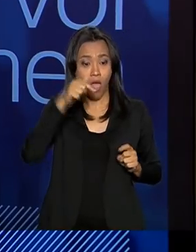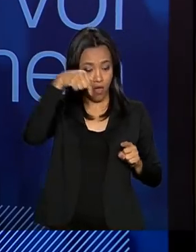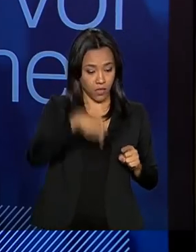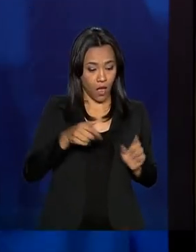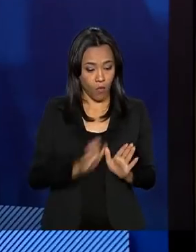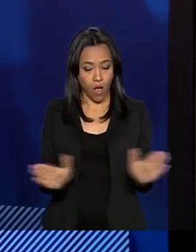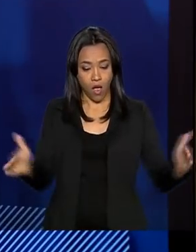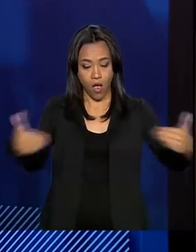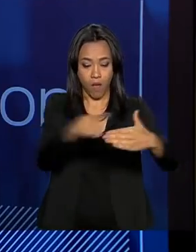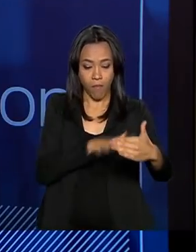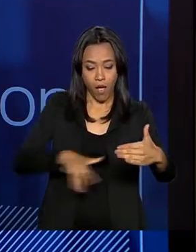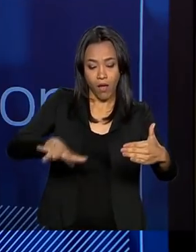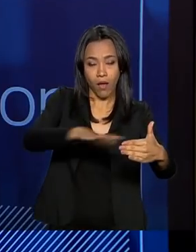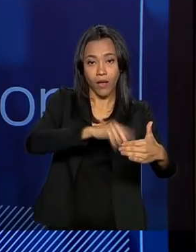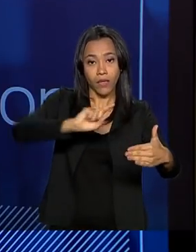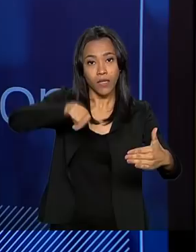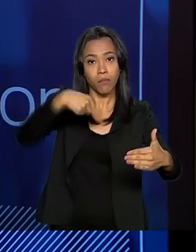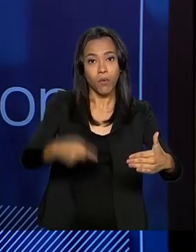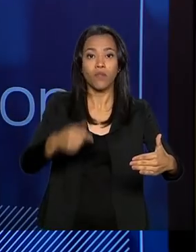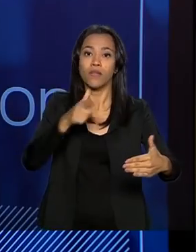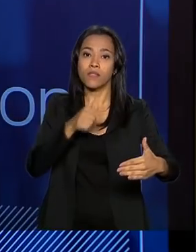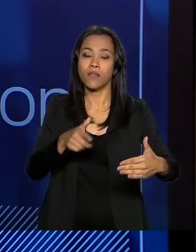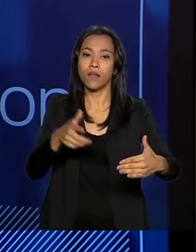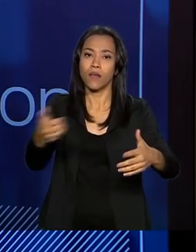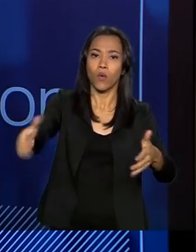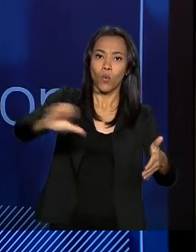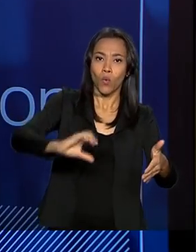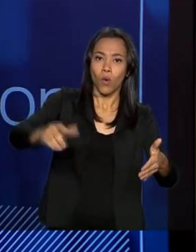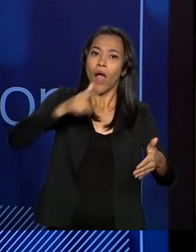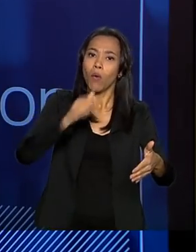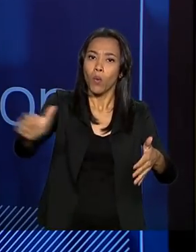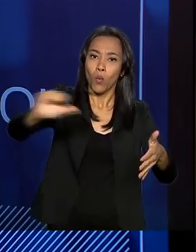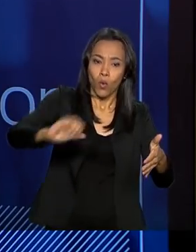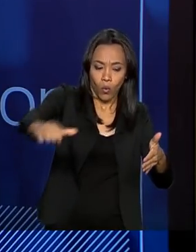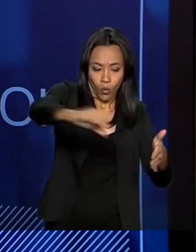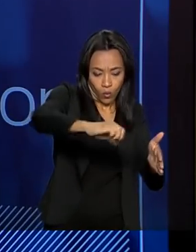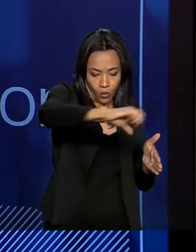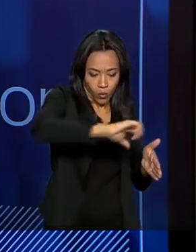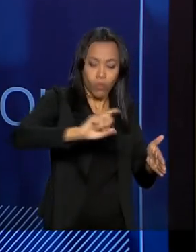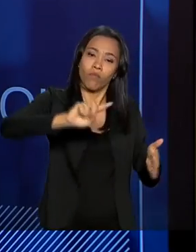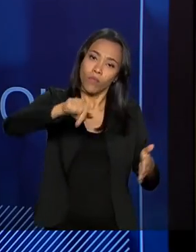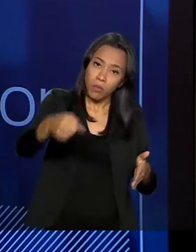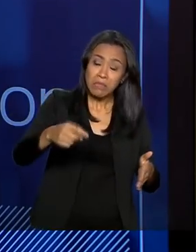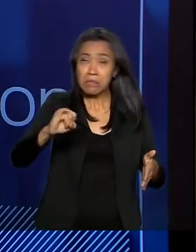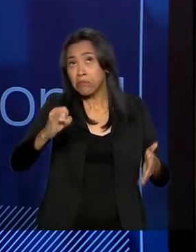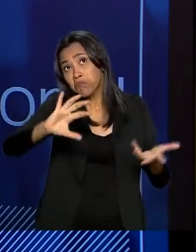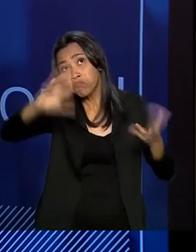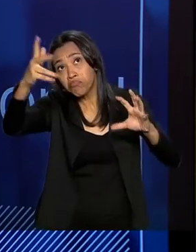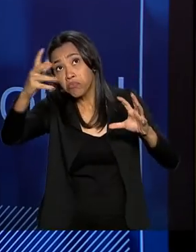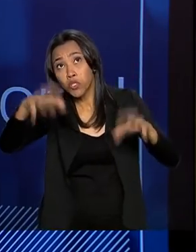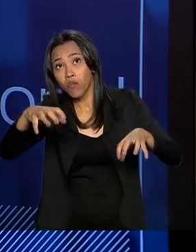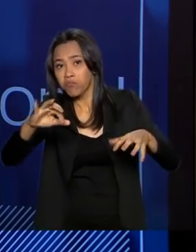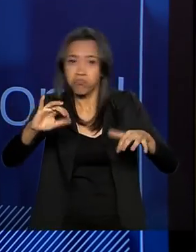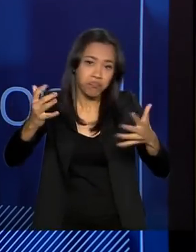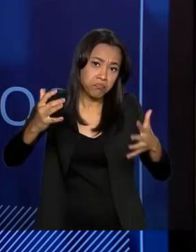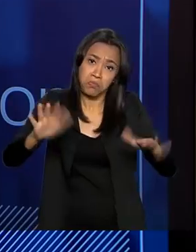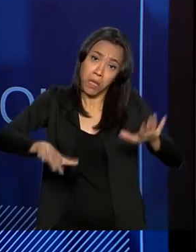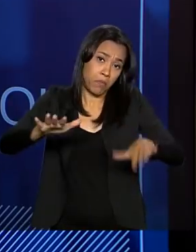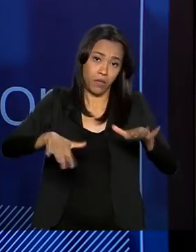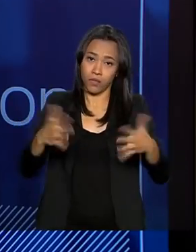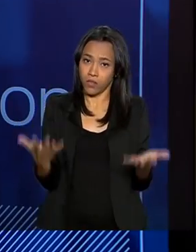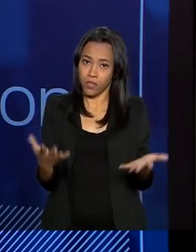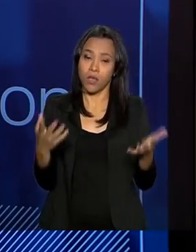e essa água vai ser reposta, haverá uma recarga desse reservatório, independente se chover ou não chover, aquela